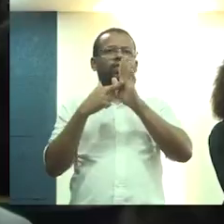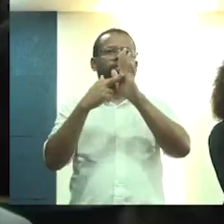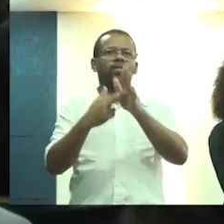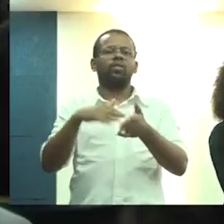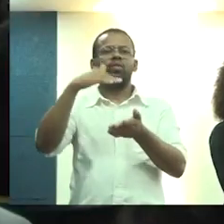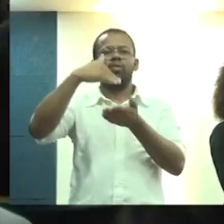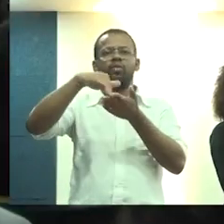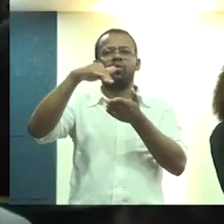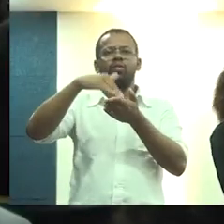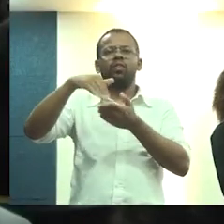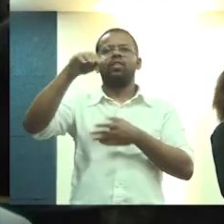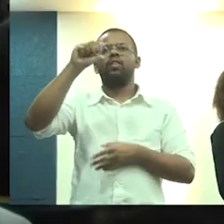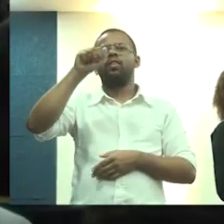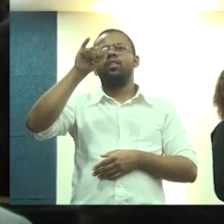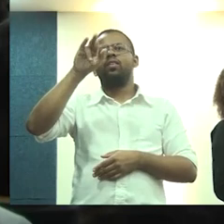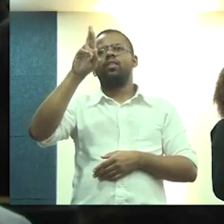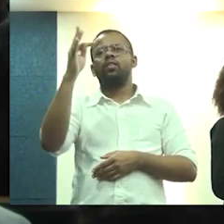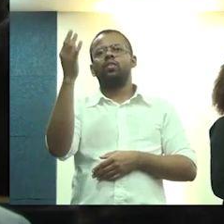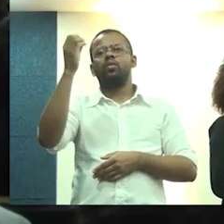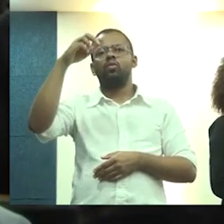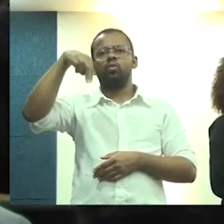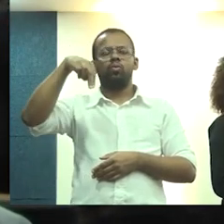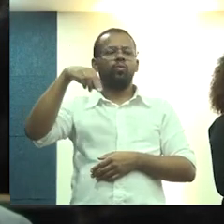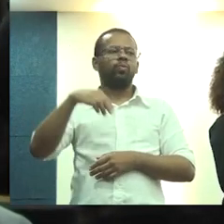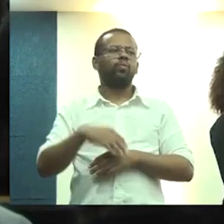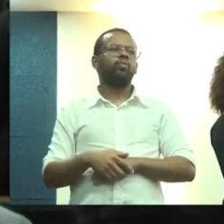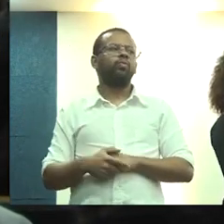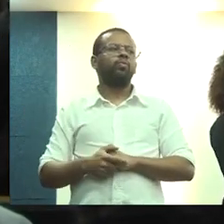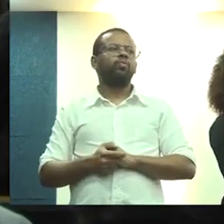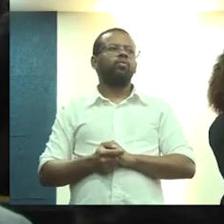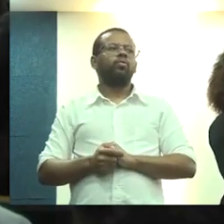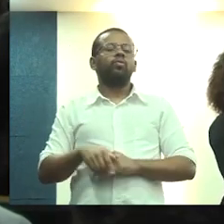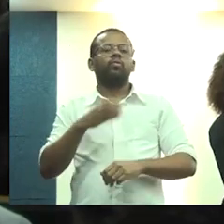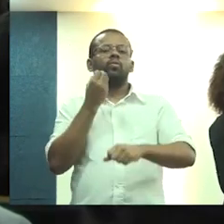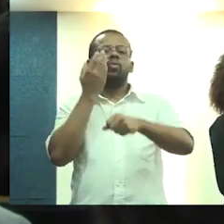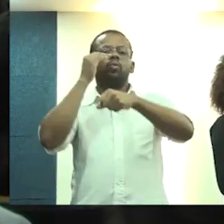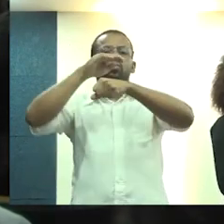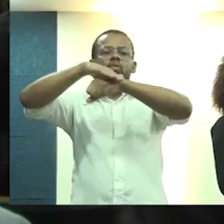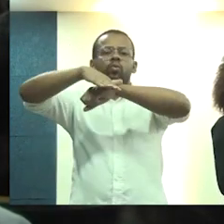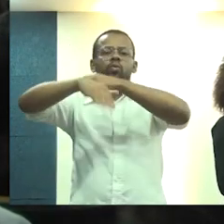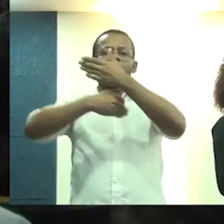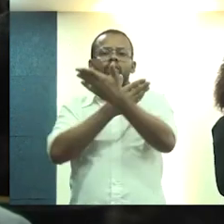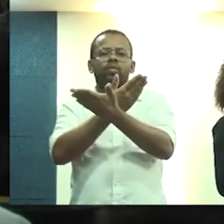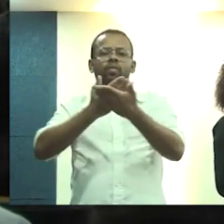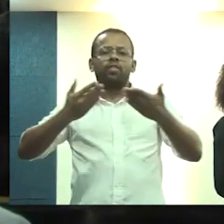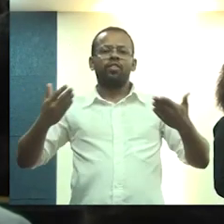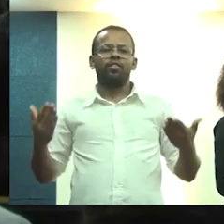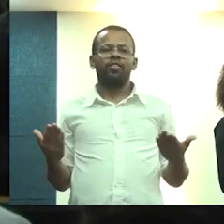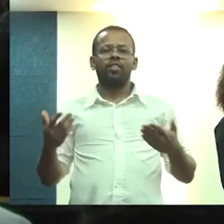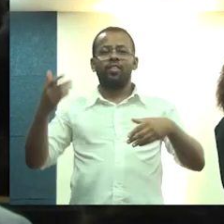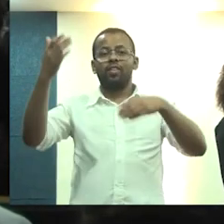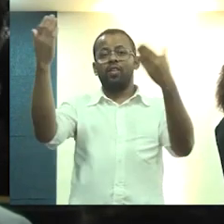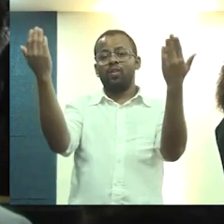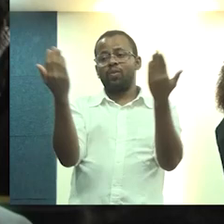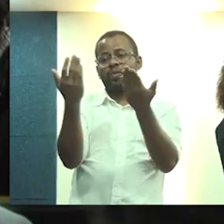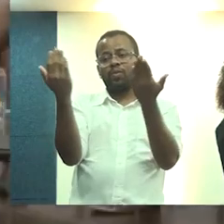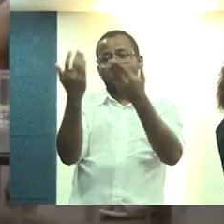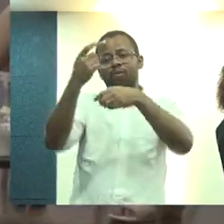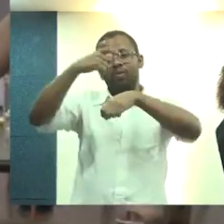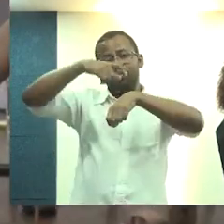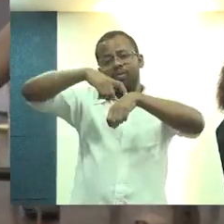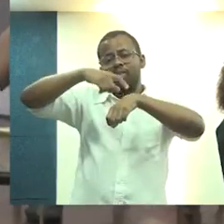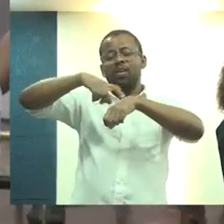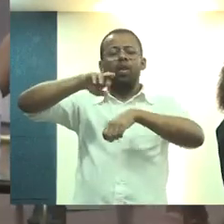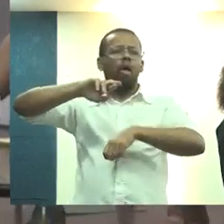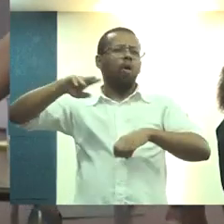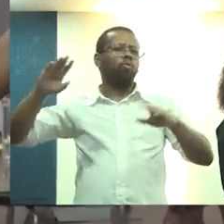representando o secretário Ailton Madureira. Boa noite a todos e todas. Nesse momento especial,